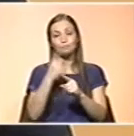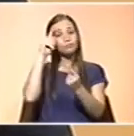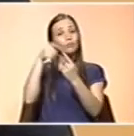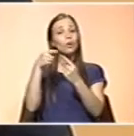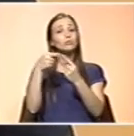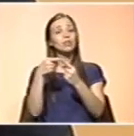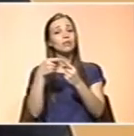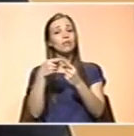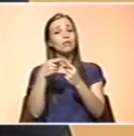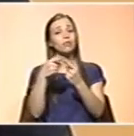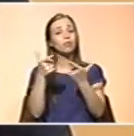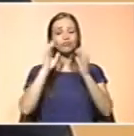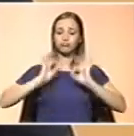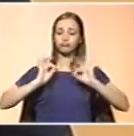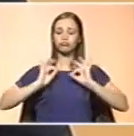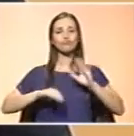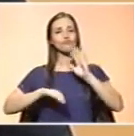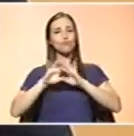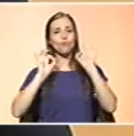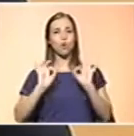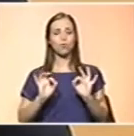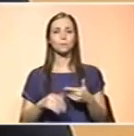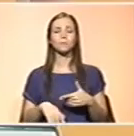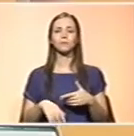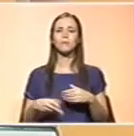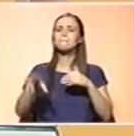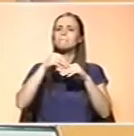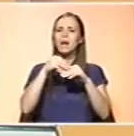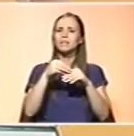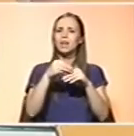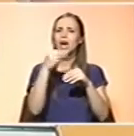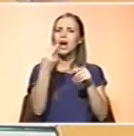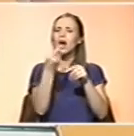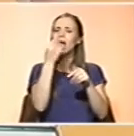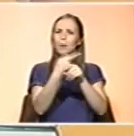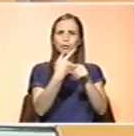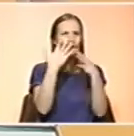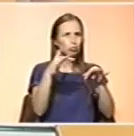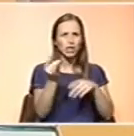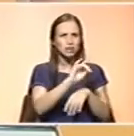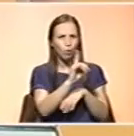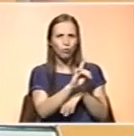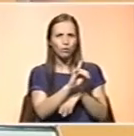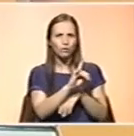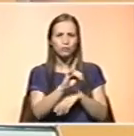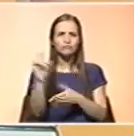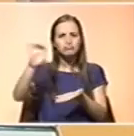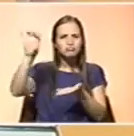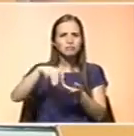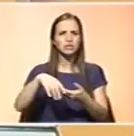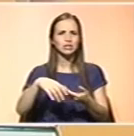suprir possíveis carências que possam existir na população. São adicionados, os alimentos não são naturais, são colocados quando se faz os cereais?